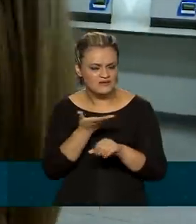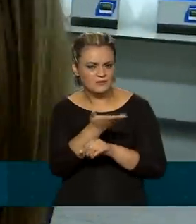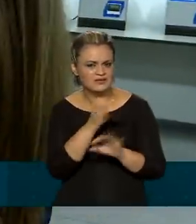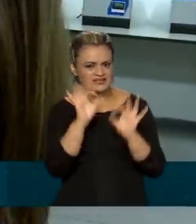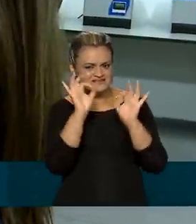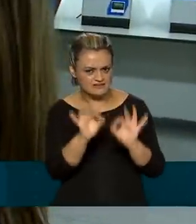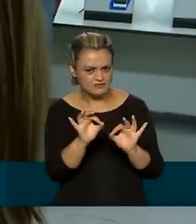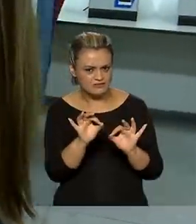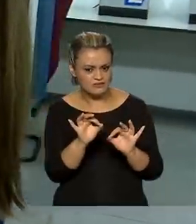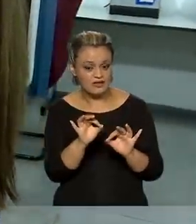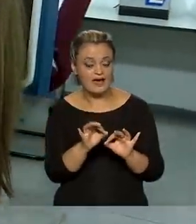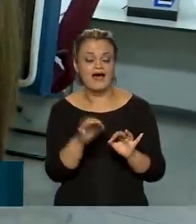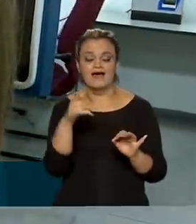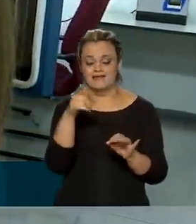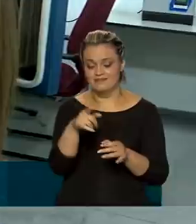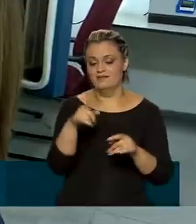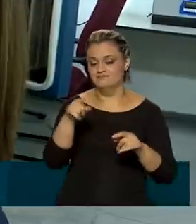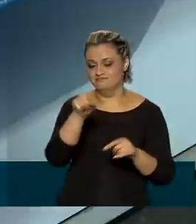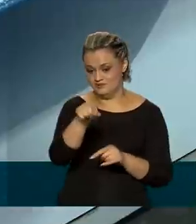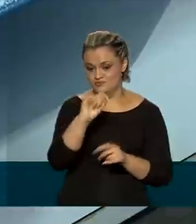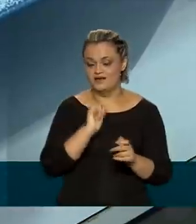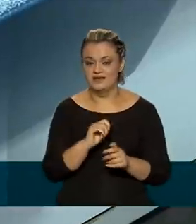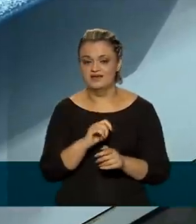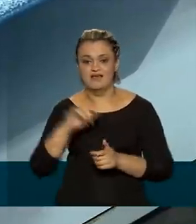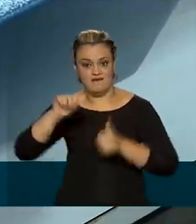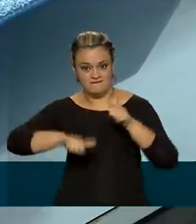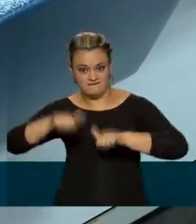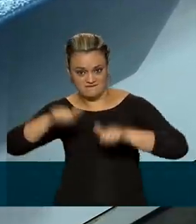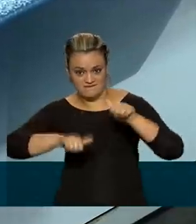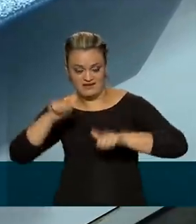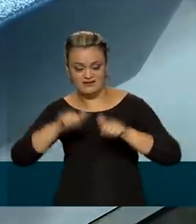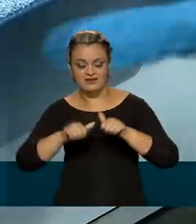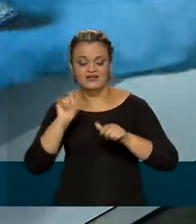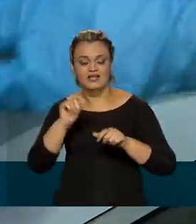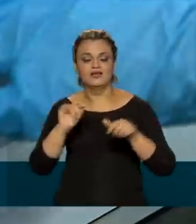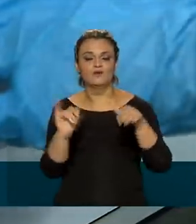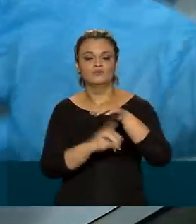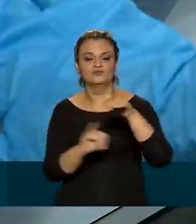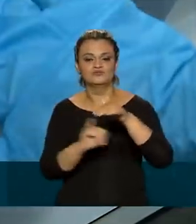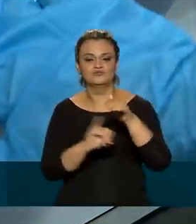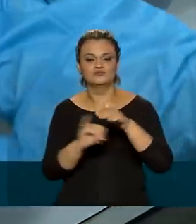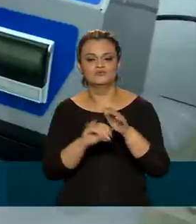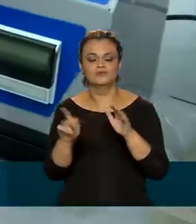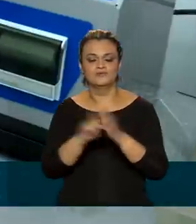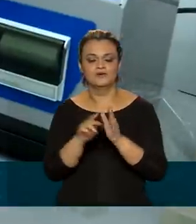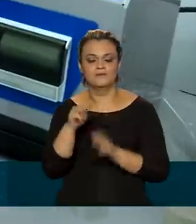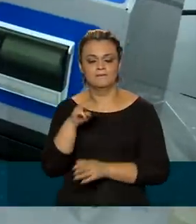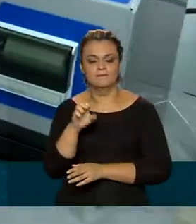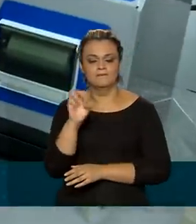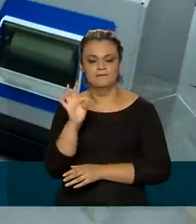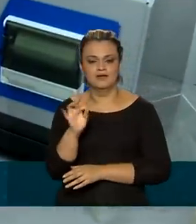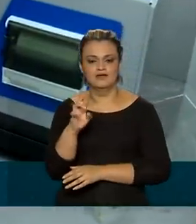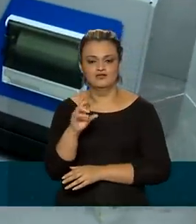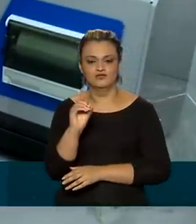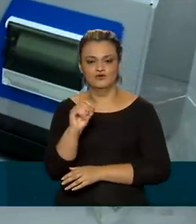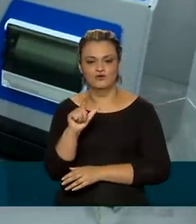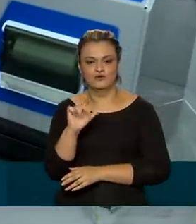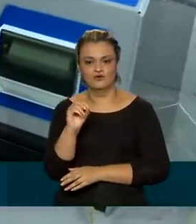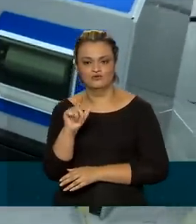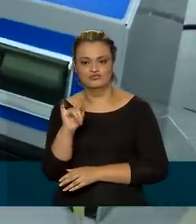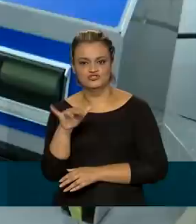precisa? Os aparelhos devem passar por uma avaliação do Instituto Nacional de Metrologia, Qualidade e